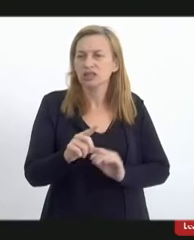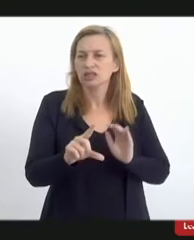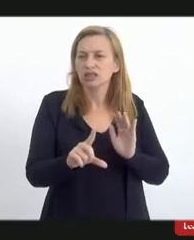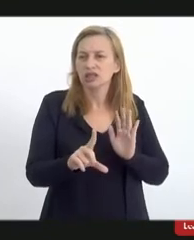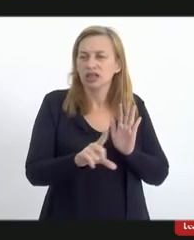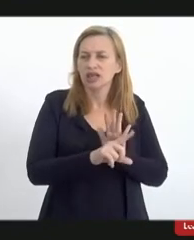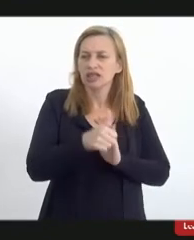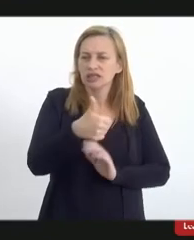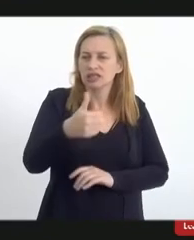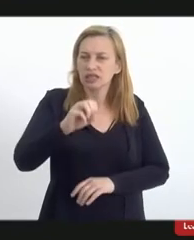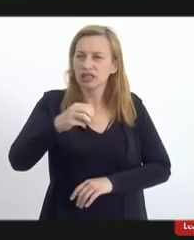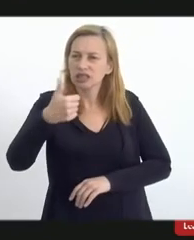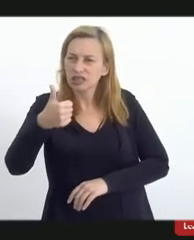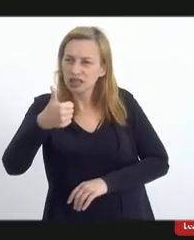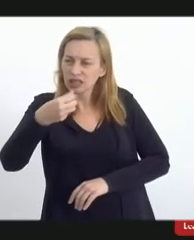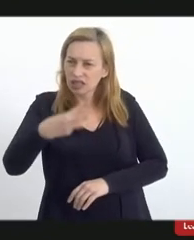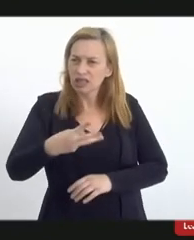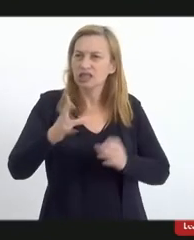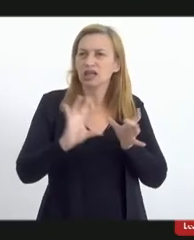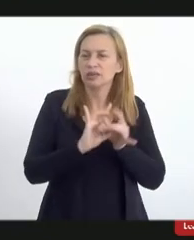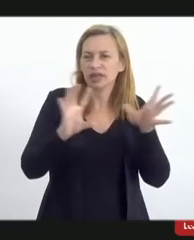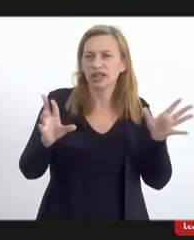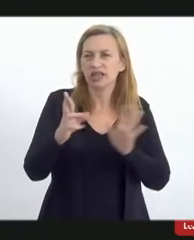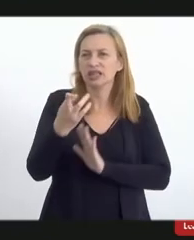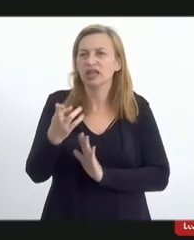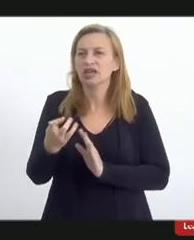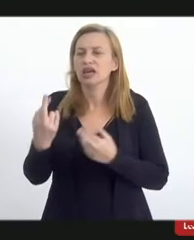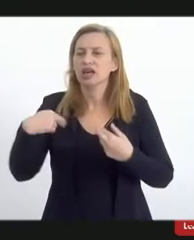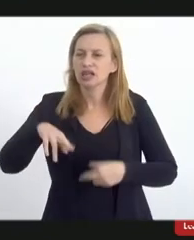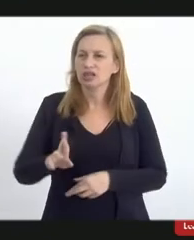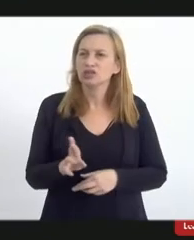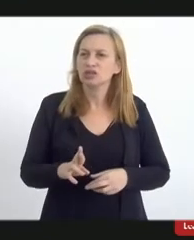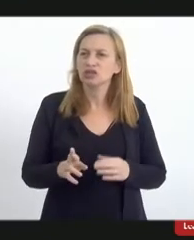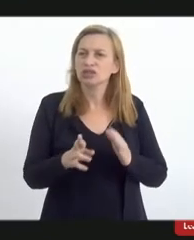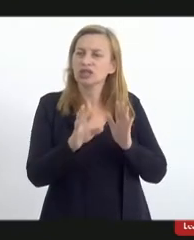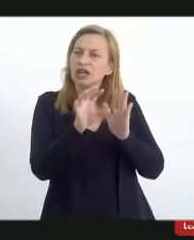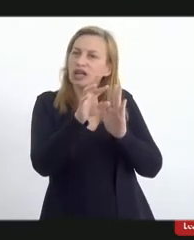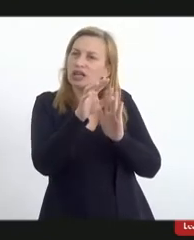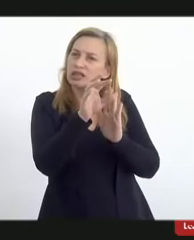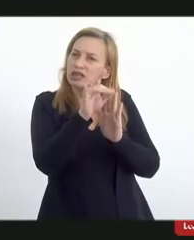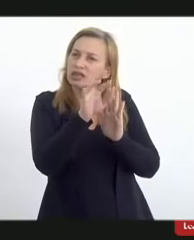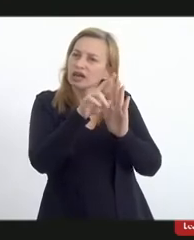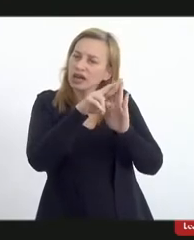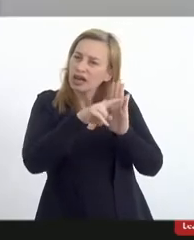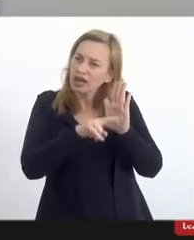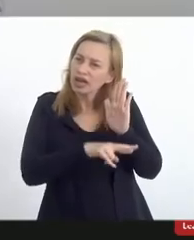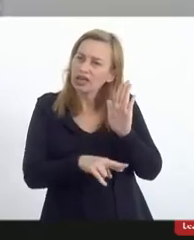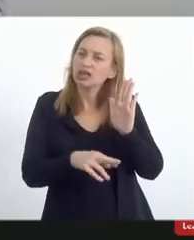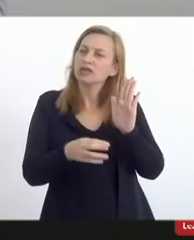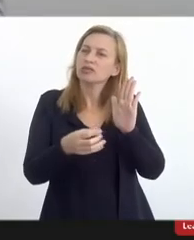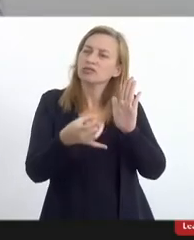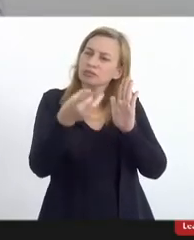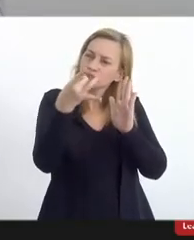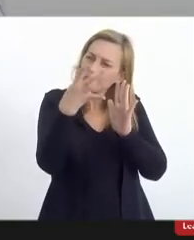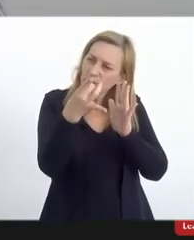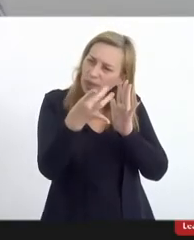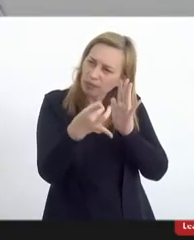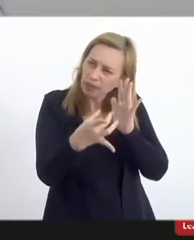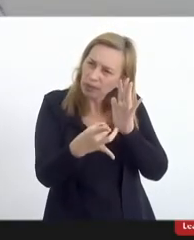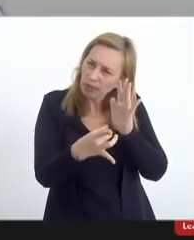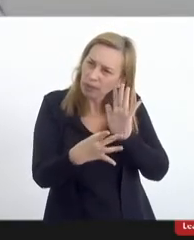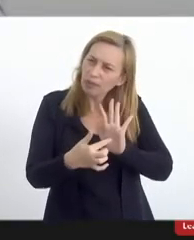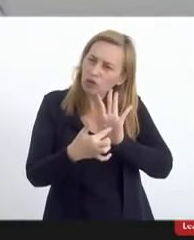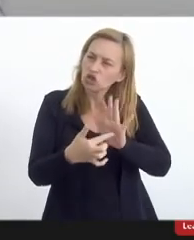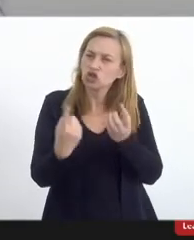estatuto estadual da liberdade religiosa e ela disciplina o estatuto da liberdade religiosa tratando especificamente do